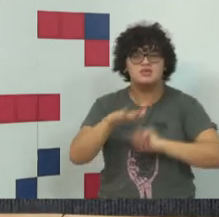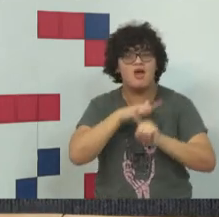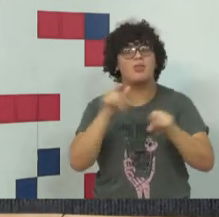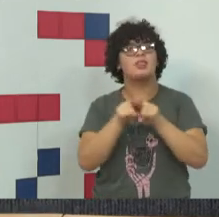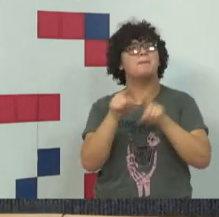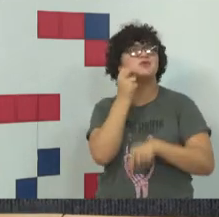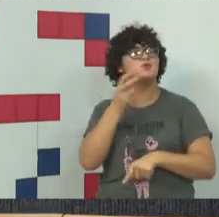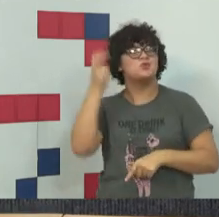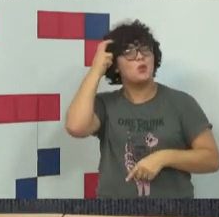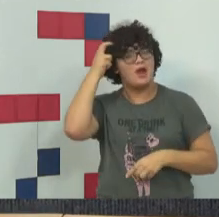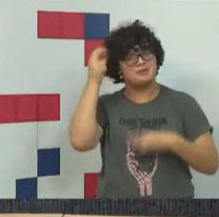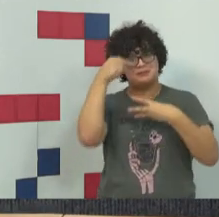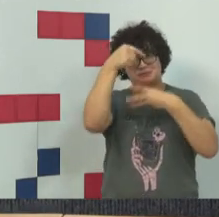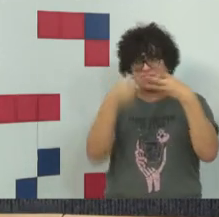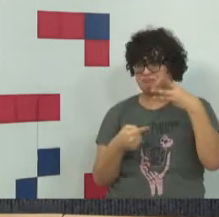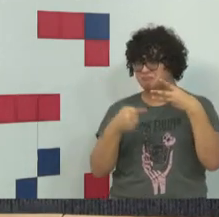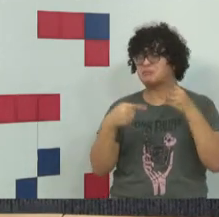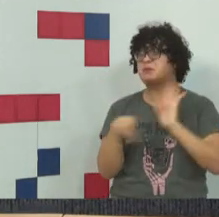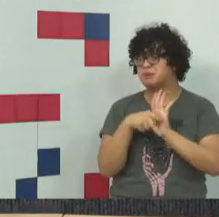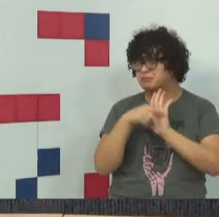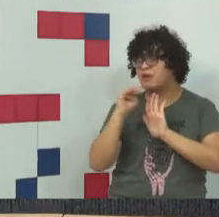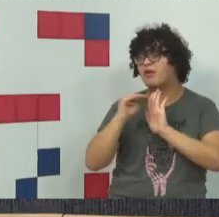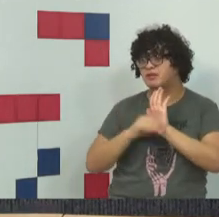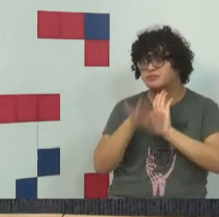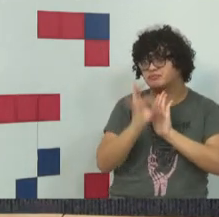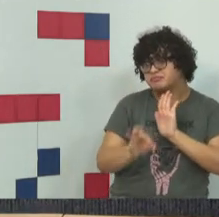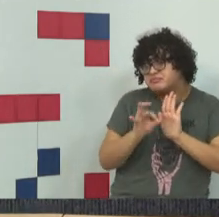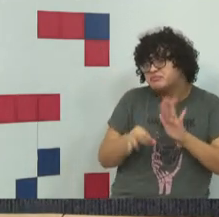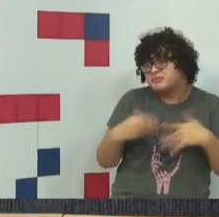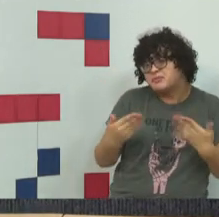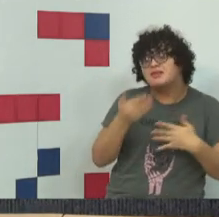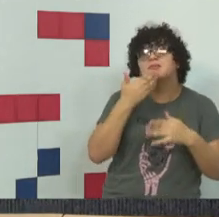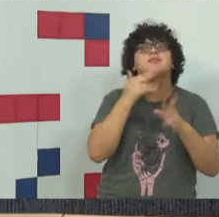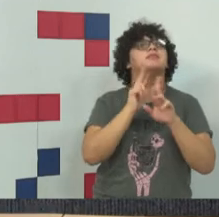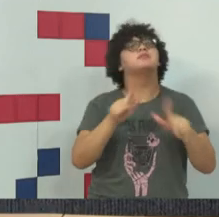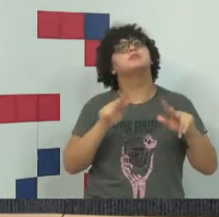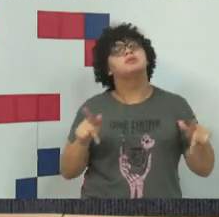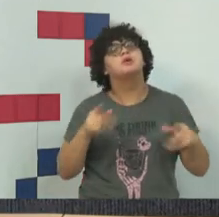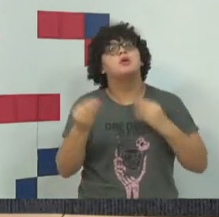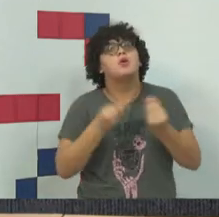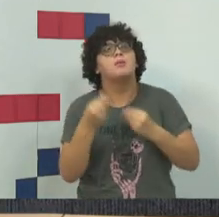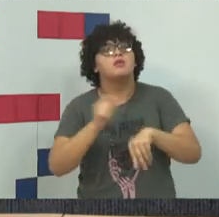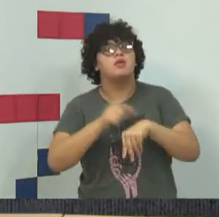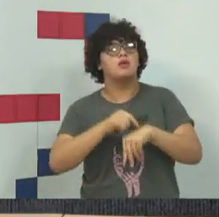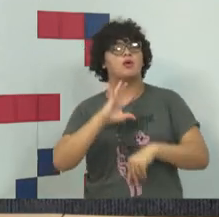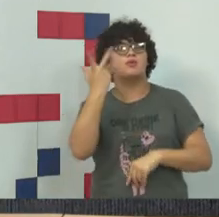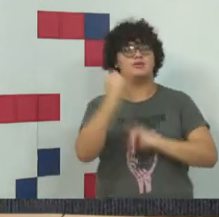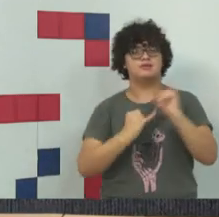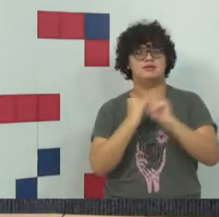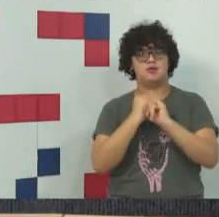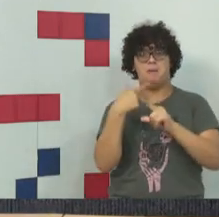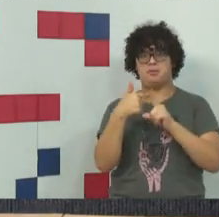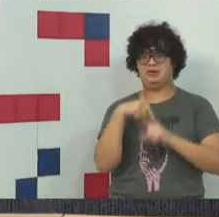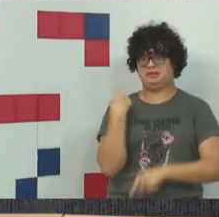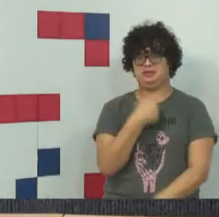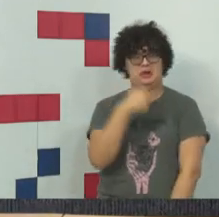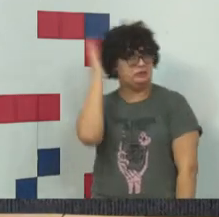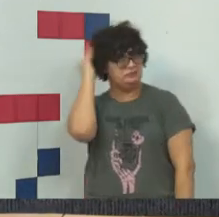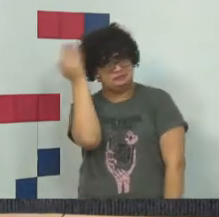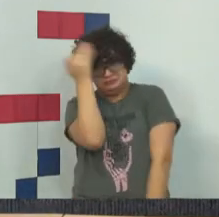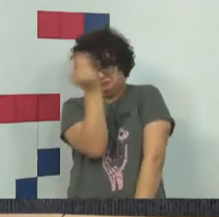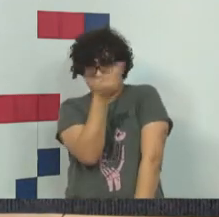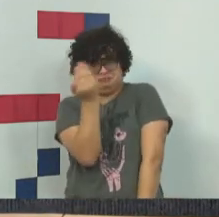O próprio legislador traz uma regra de hermenêutica diferenciada para aquilo que acontece na internet. Isso é interessante